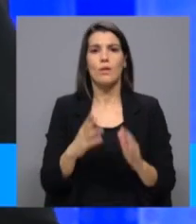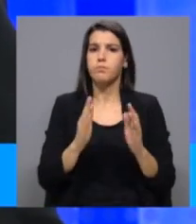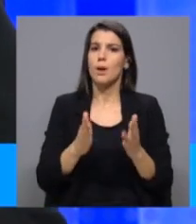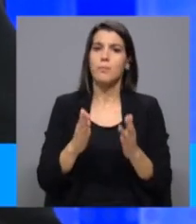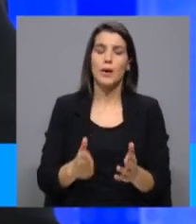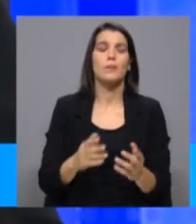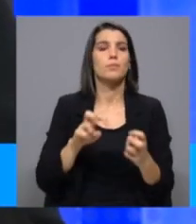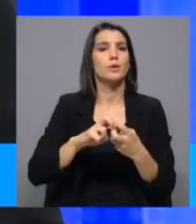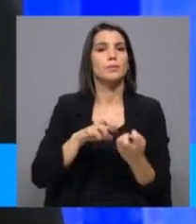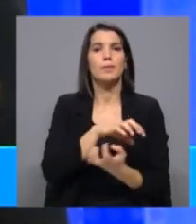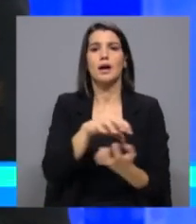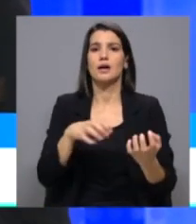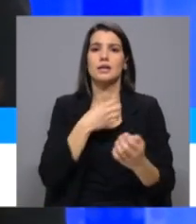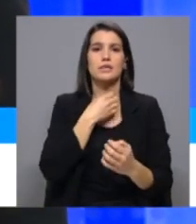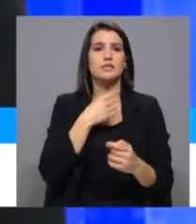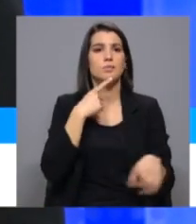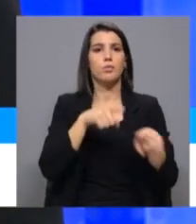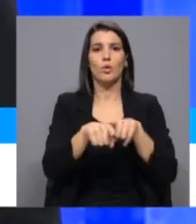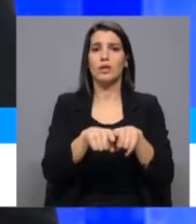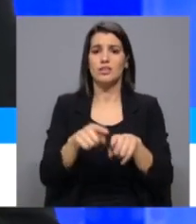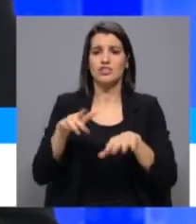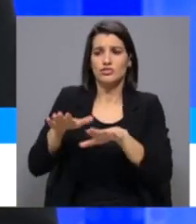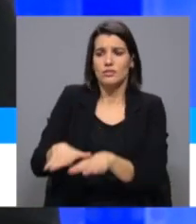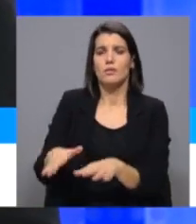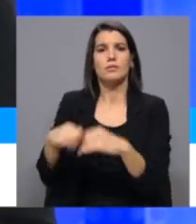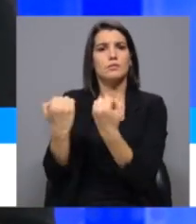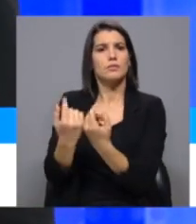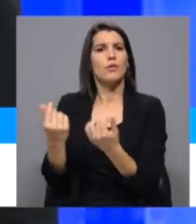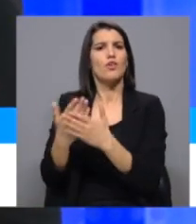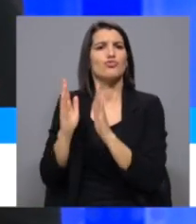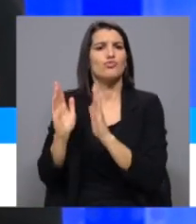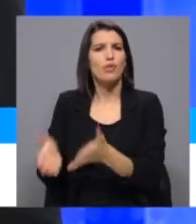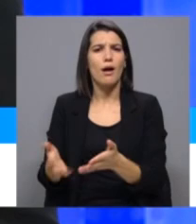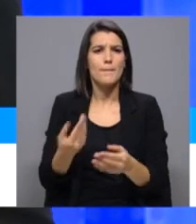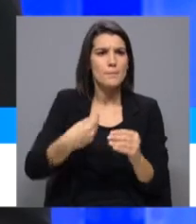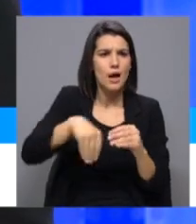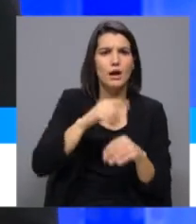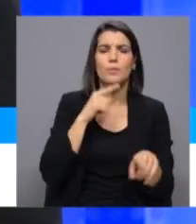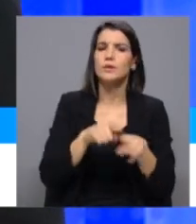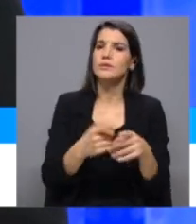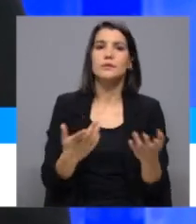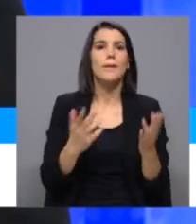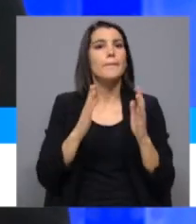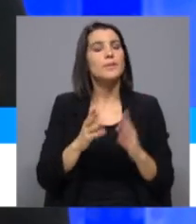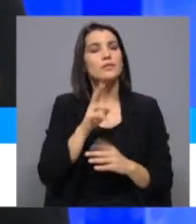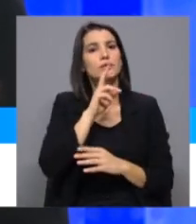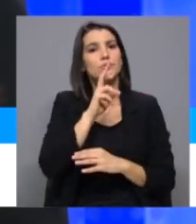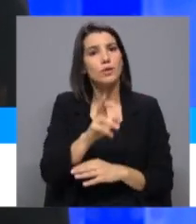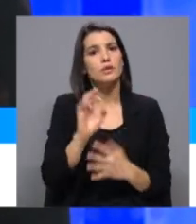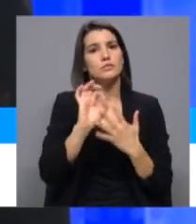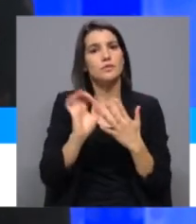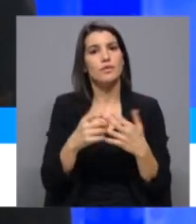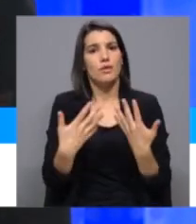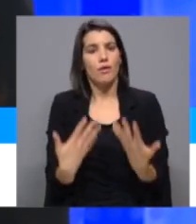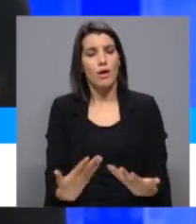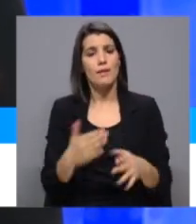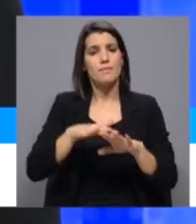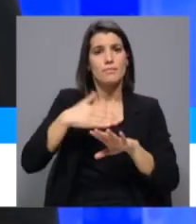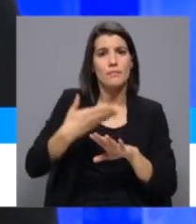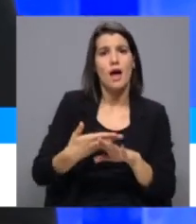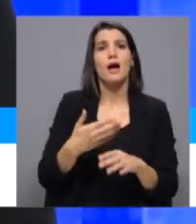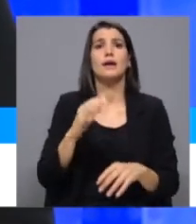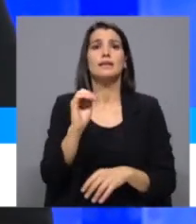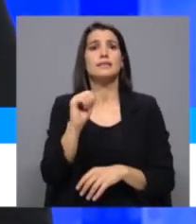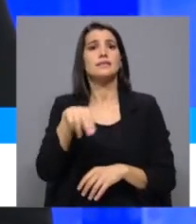por de cima de uma crise social e económica. O país precisa de respostas, em particular, naquilo que agora é o reforço do SNS, da